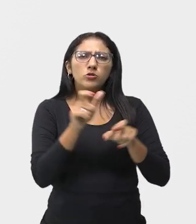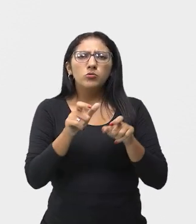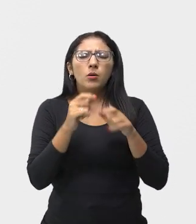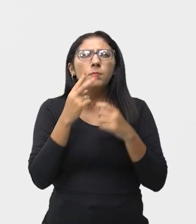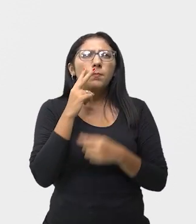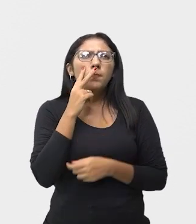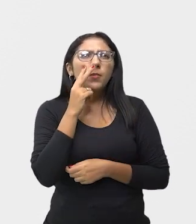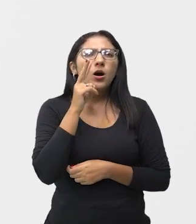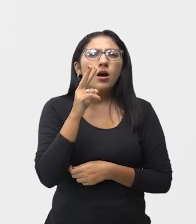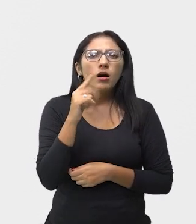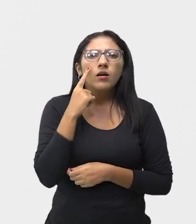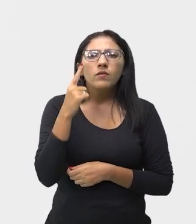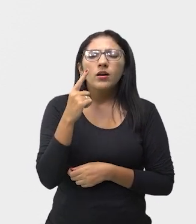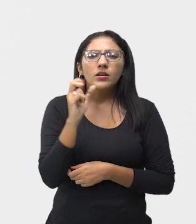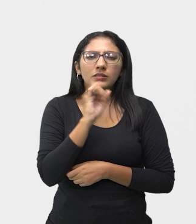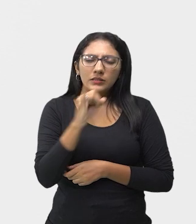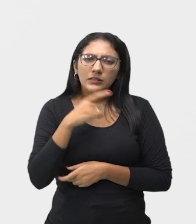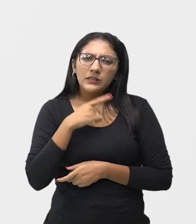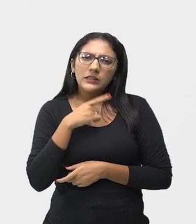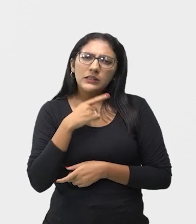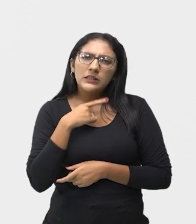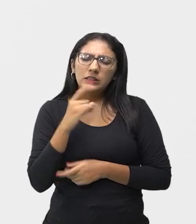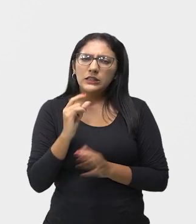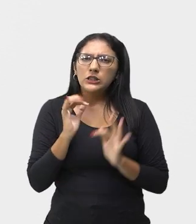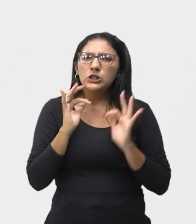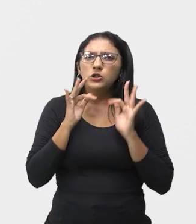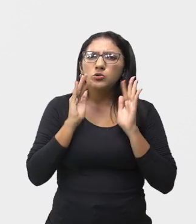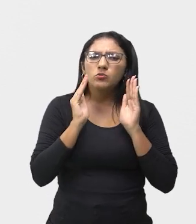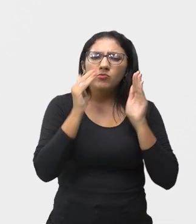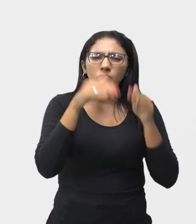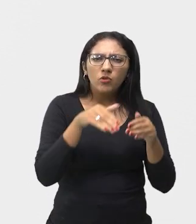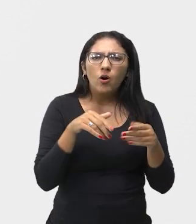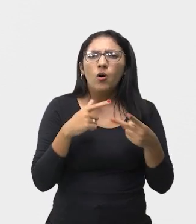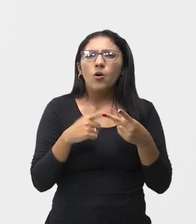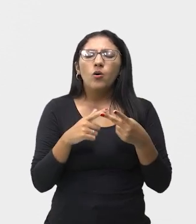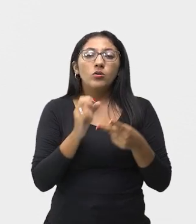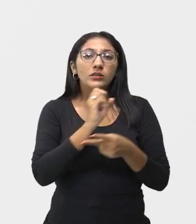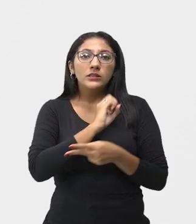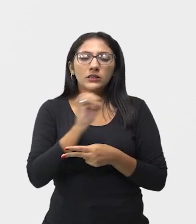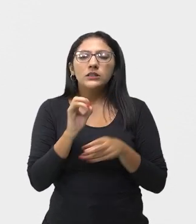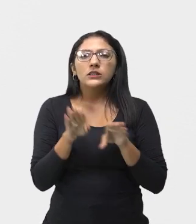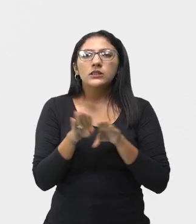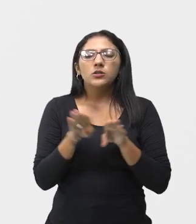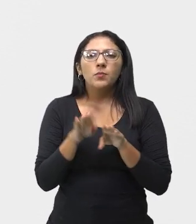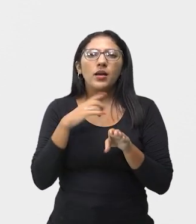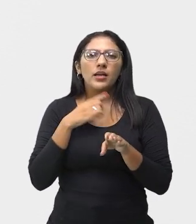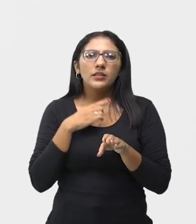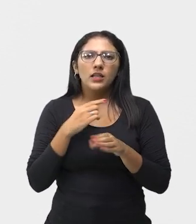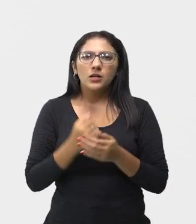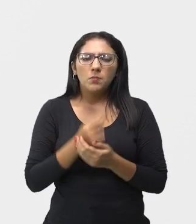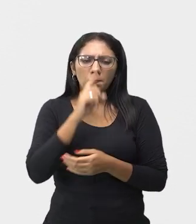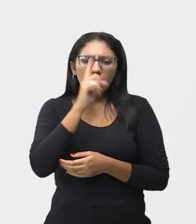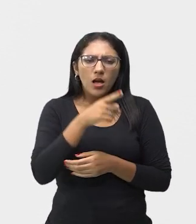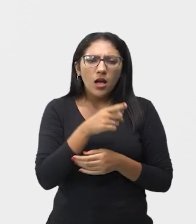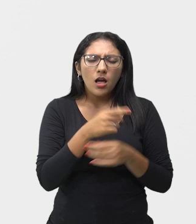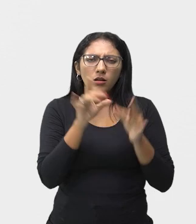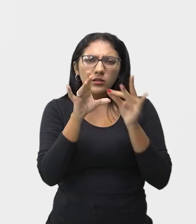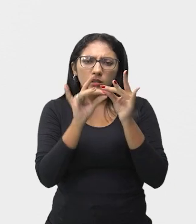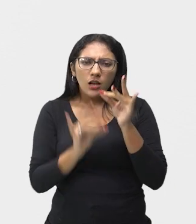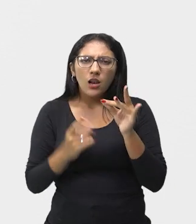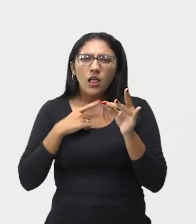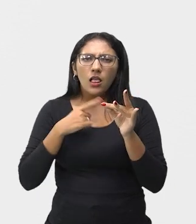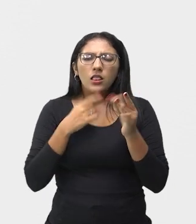se os participantes mantiveram o foco e se atenderam aos comandos. Então,